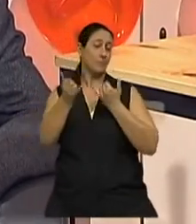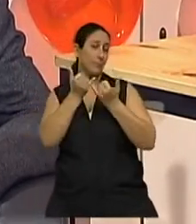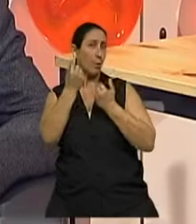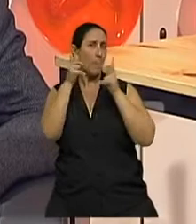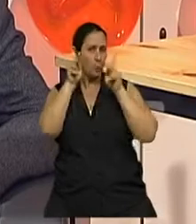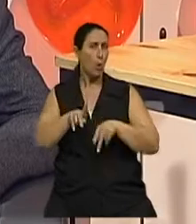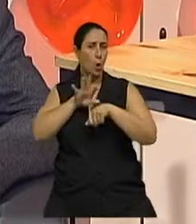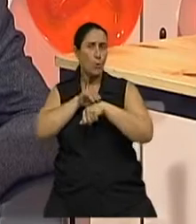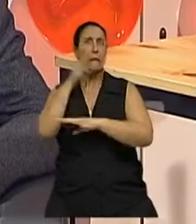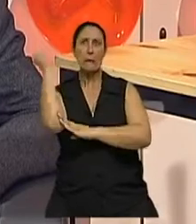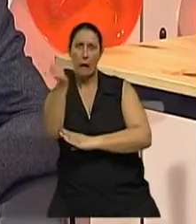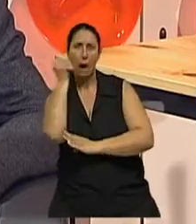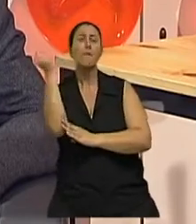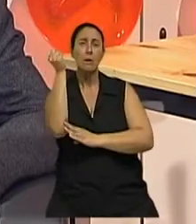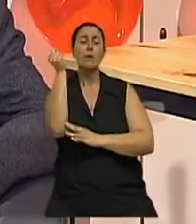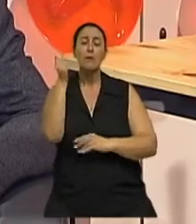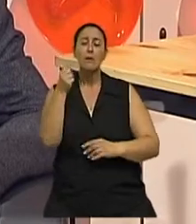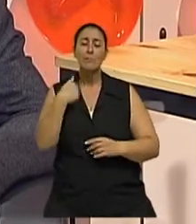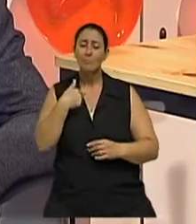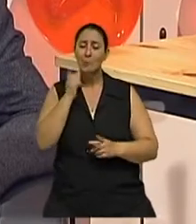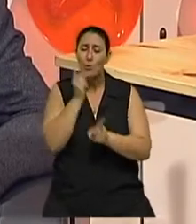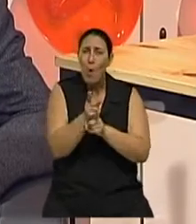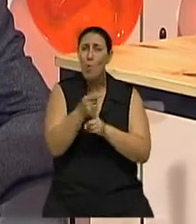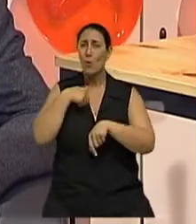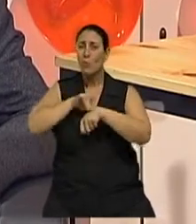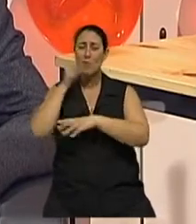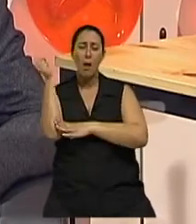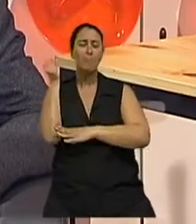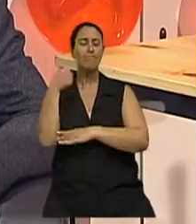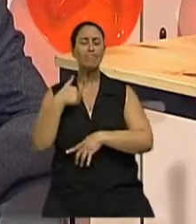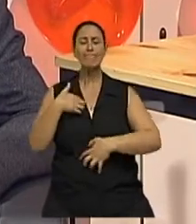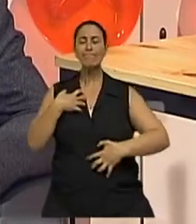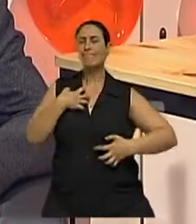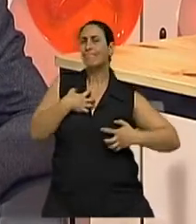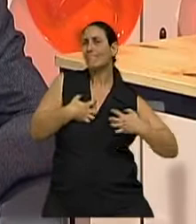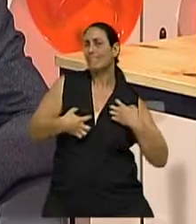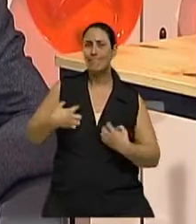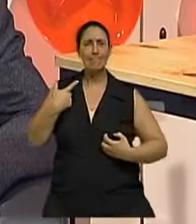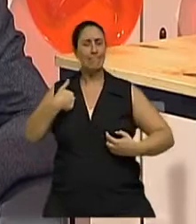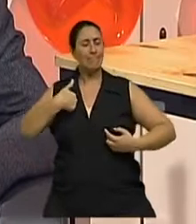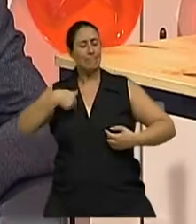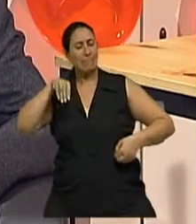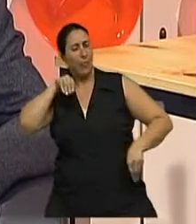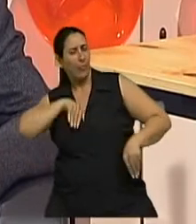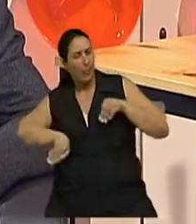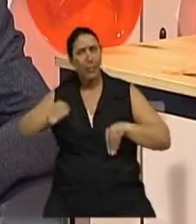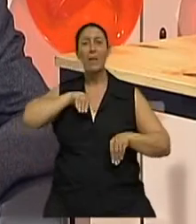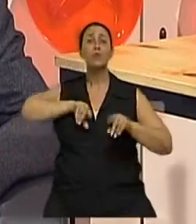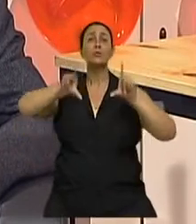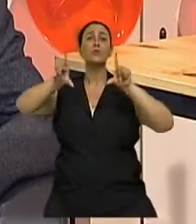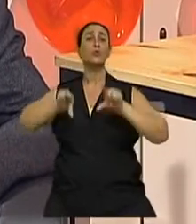doença mais grave, ela fica deprimida e é essa depressão que interfere muito na qualidade de vida dela e